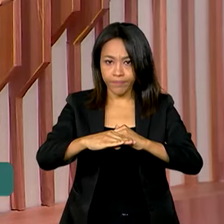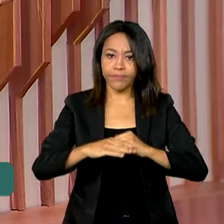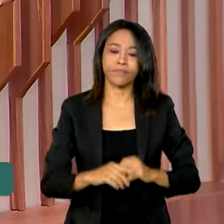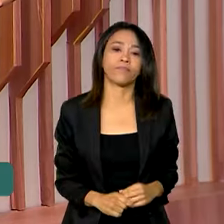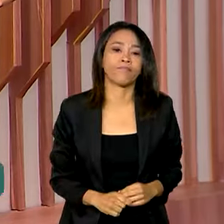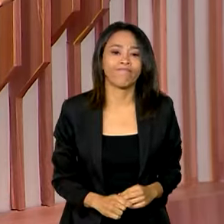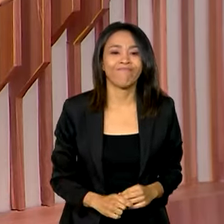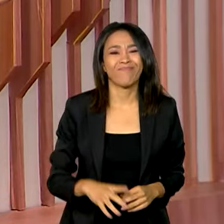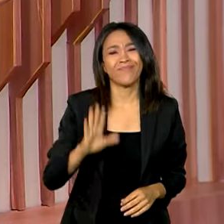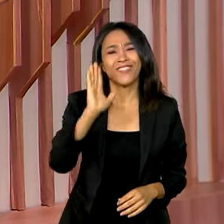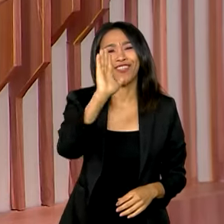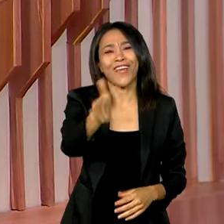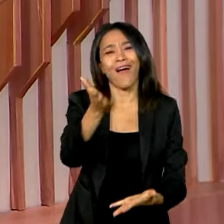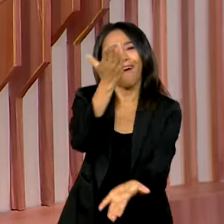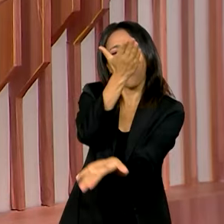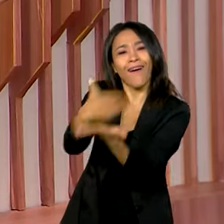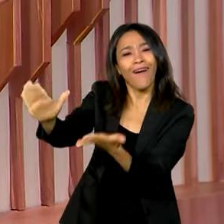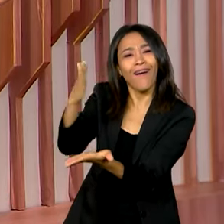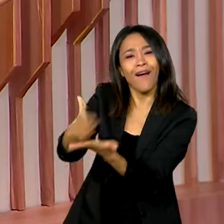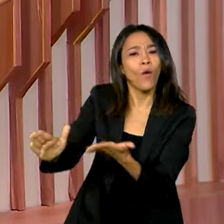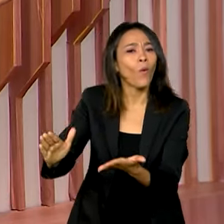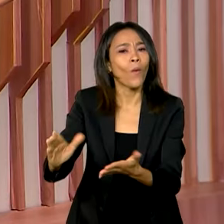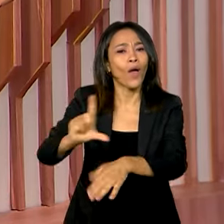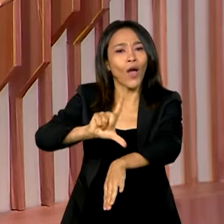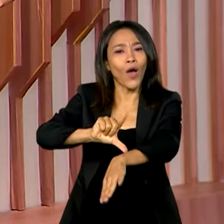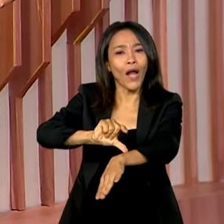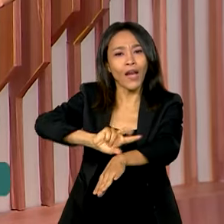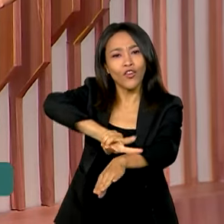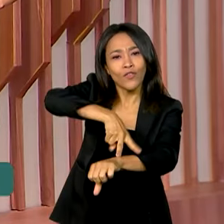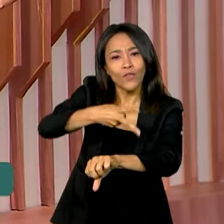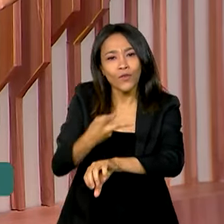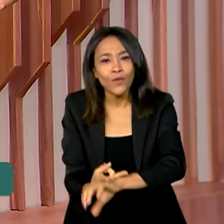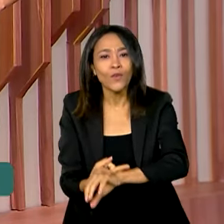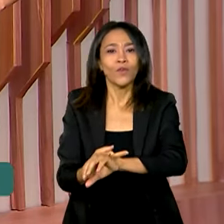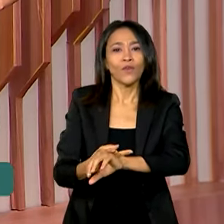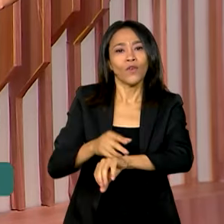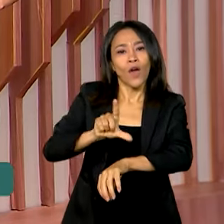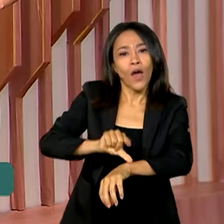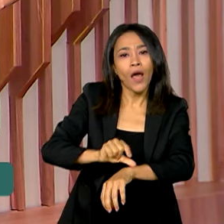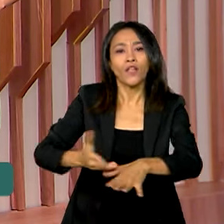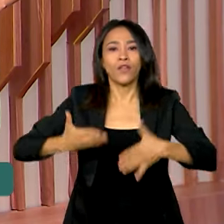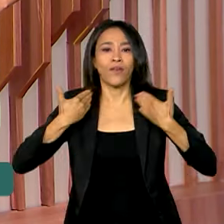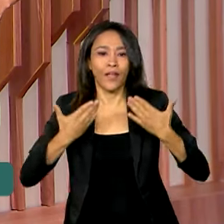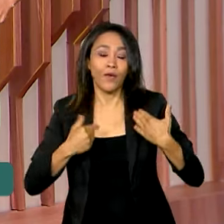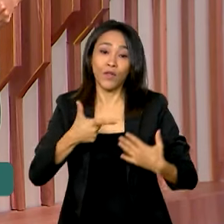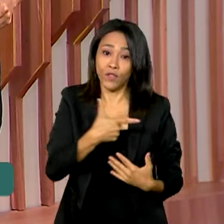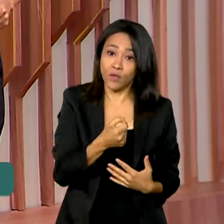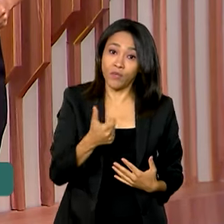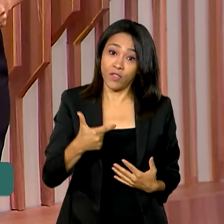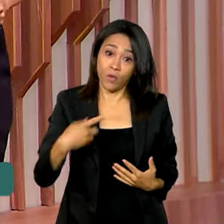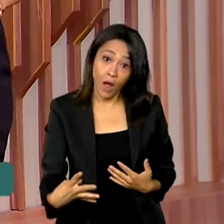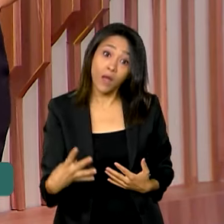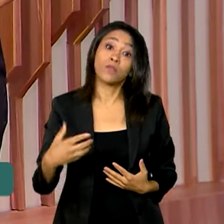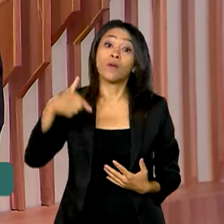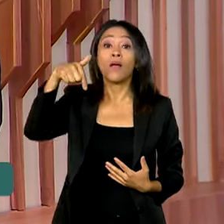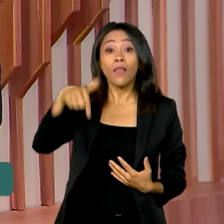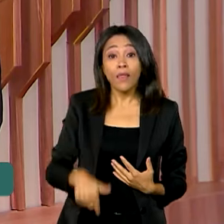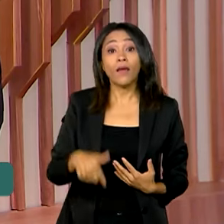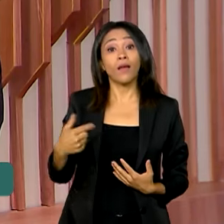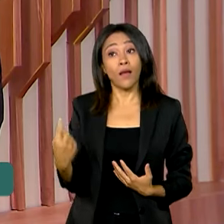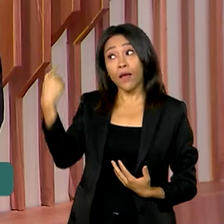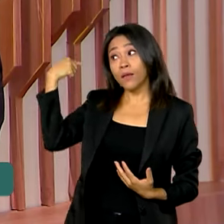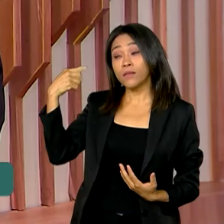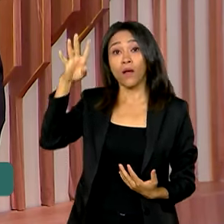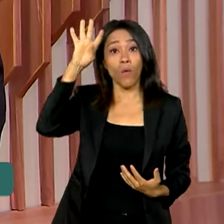Está descartada a volta do horário de verão em 2024. Nessa quarta-feira, em coletiva de imprensa, o ministro de